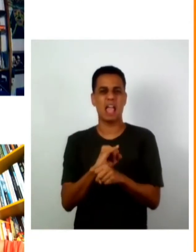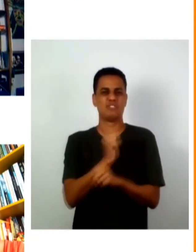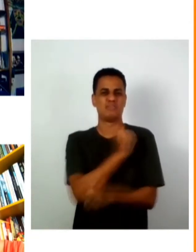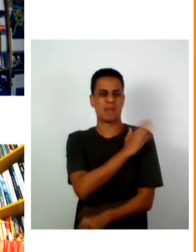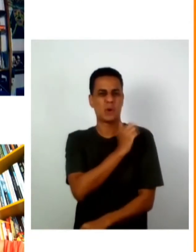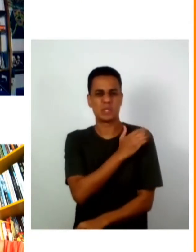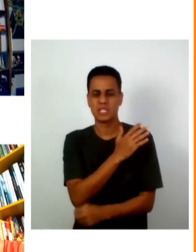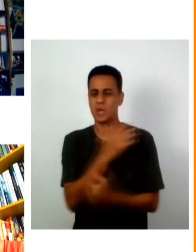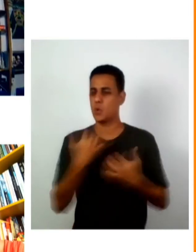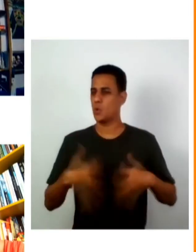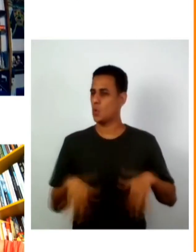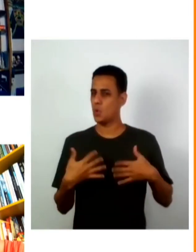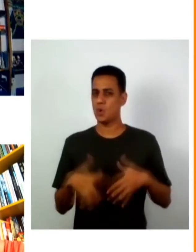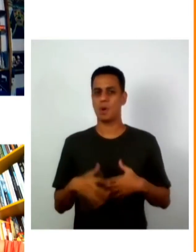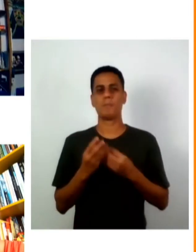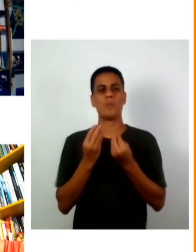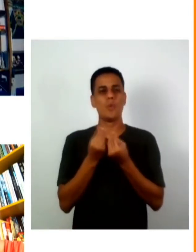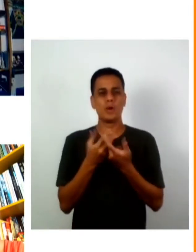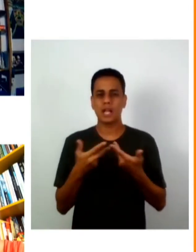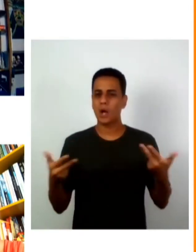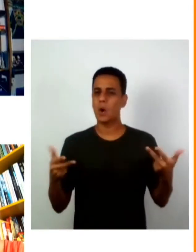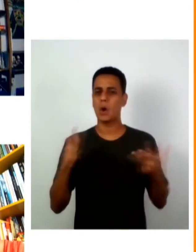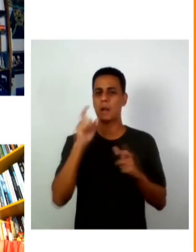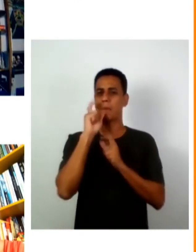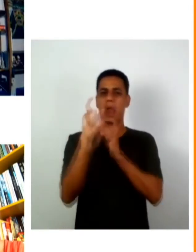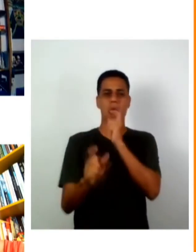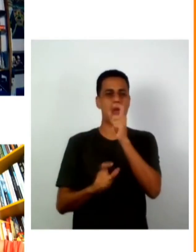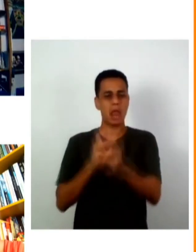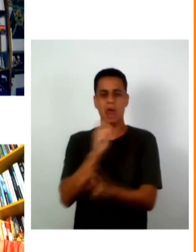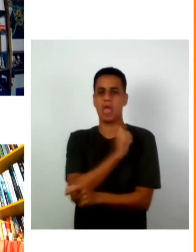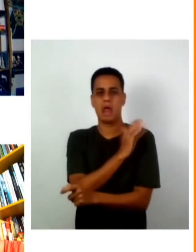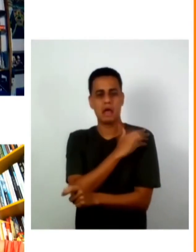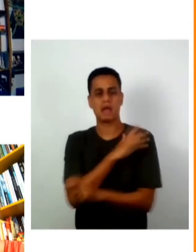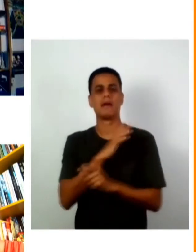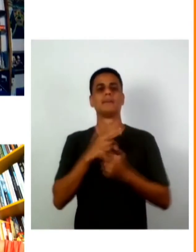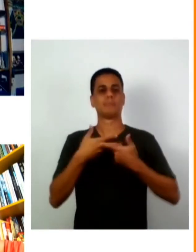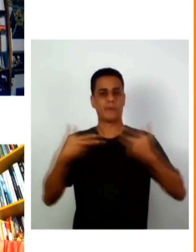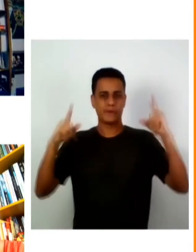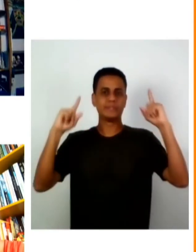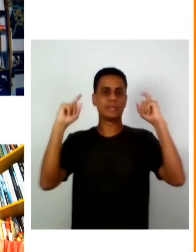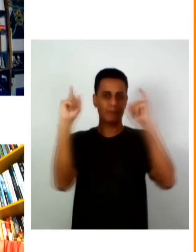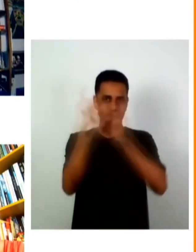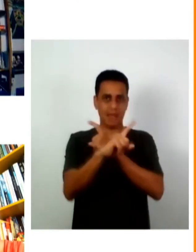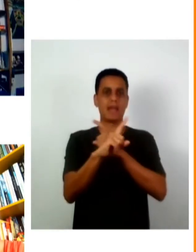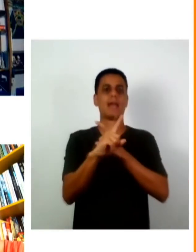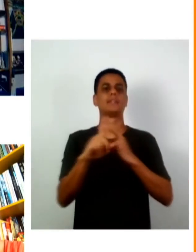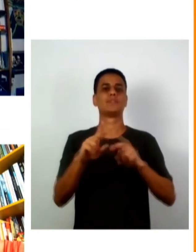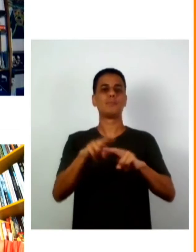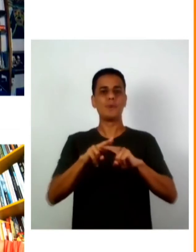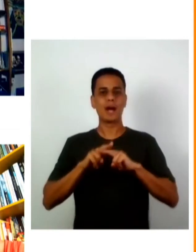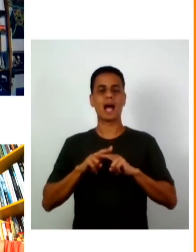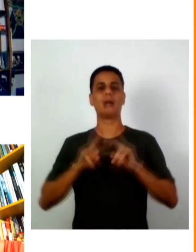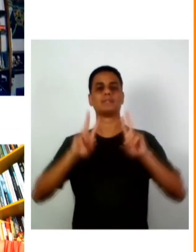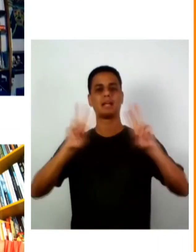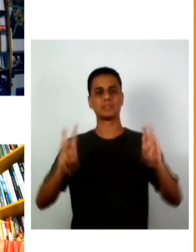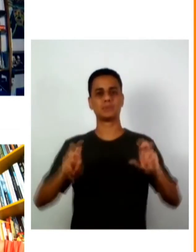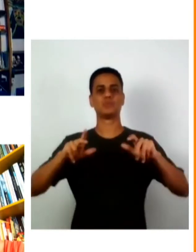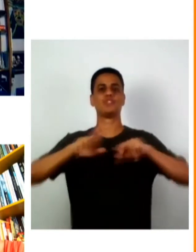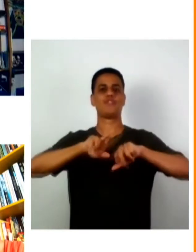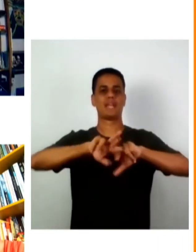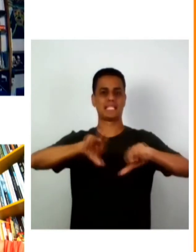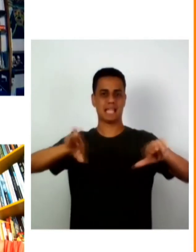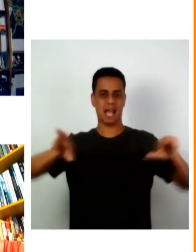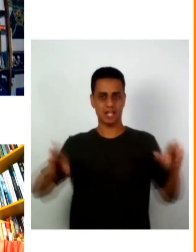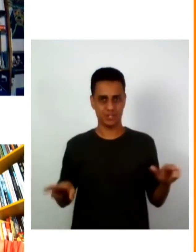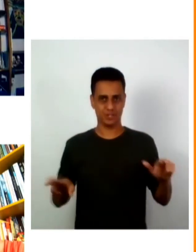muitas questões complexas em relação a essa questão da diversidade desses grupos em